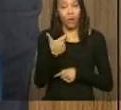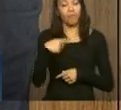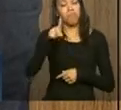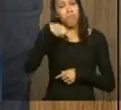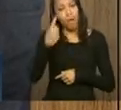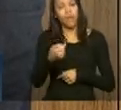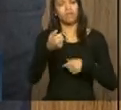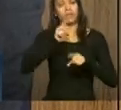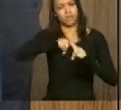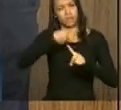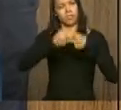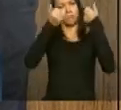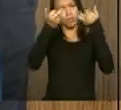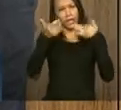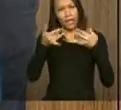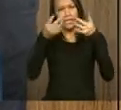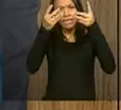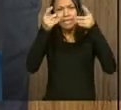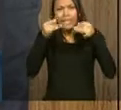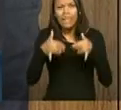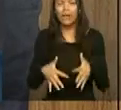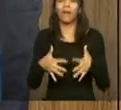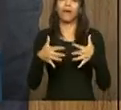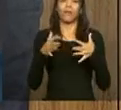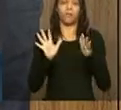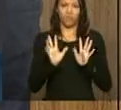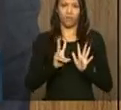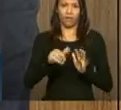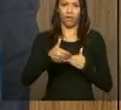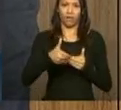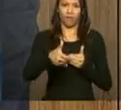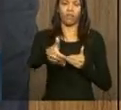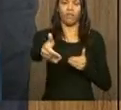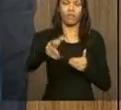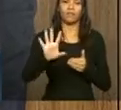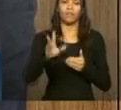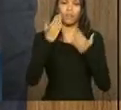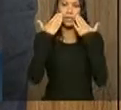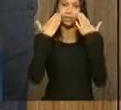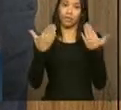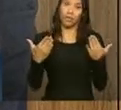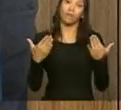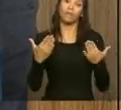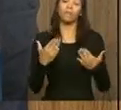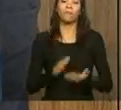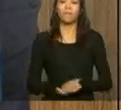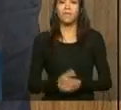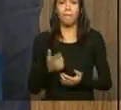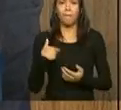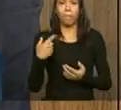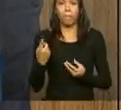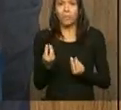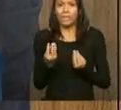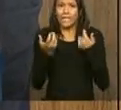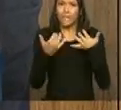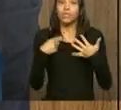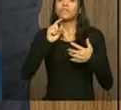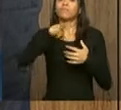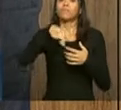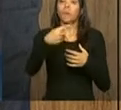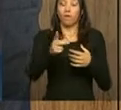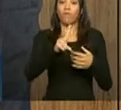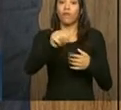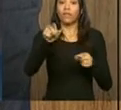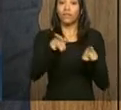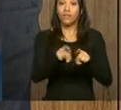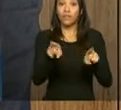detalhes sobre essas áreas. Nas áreas que não são do track de finanças, mas que estão sendo apresentadas, e aí eu não tenho tantos detalhes, nós teremos uma